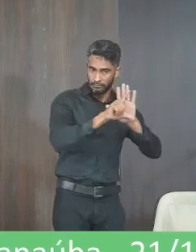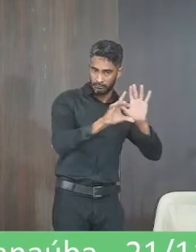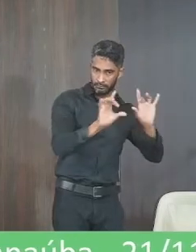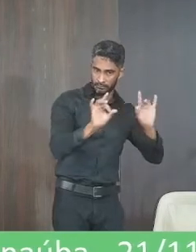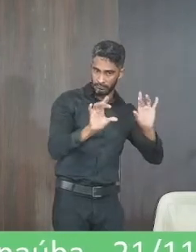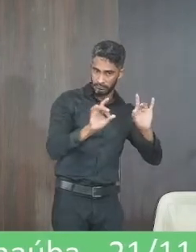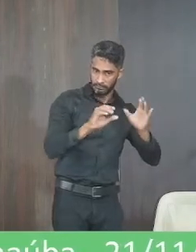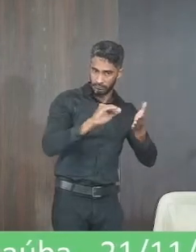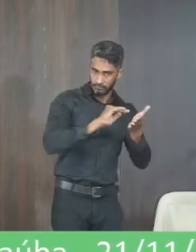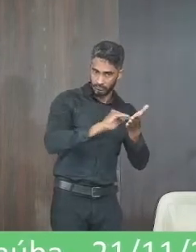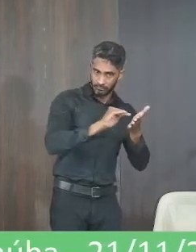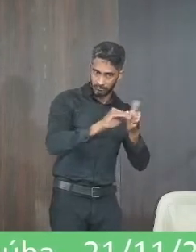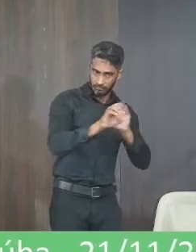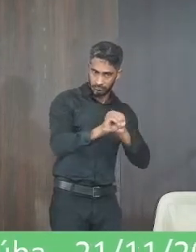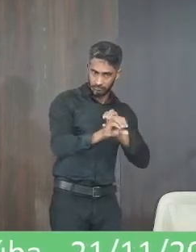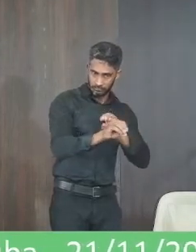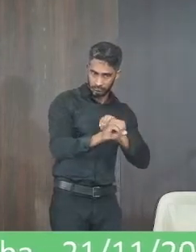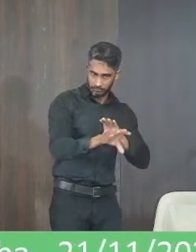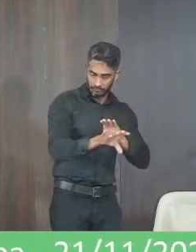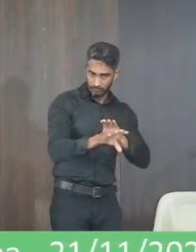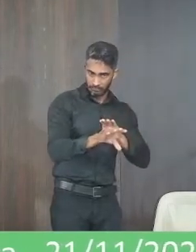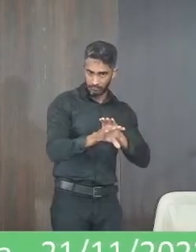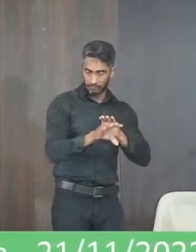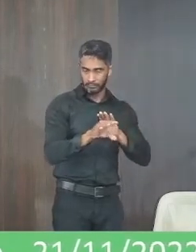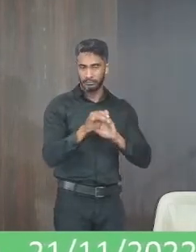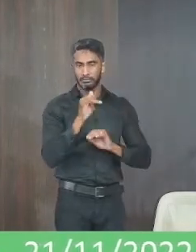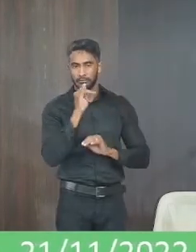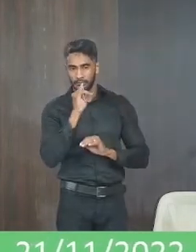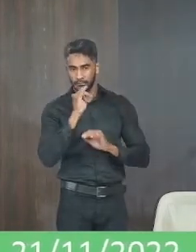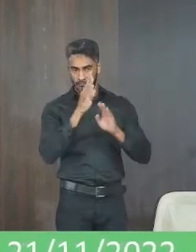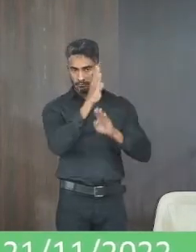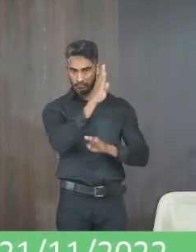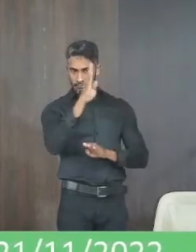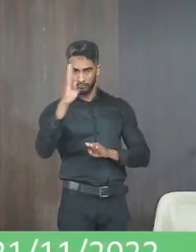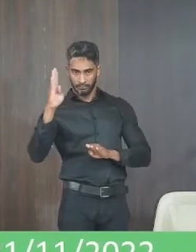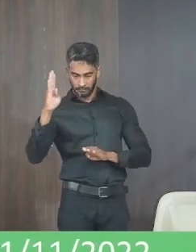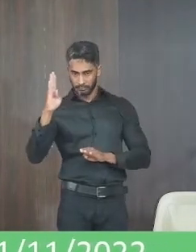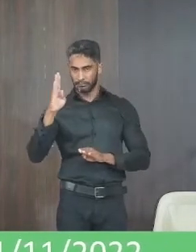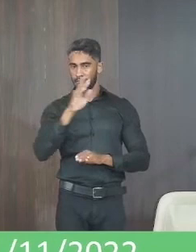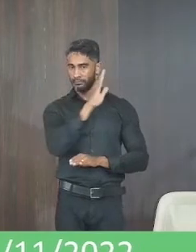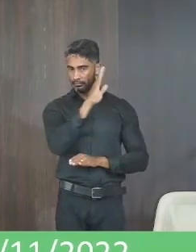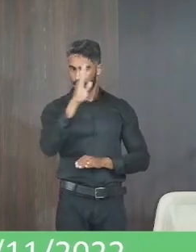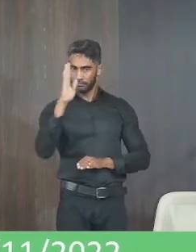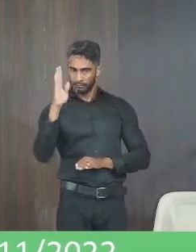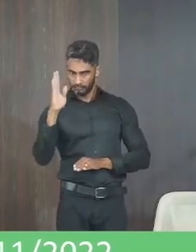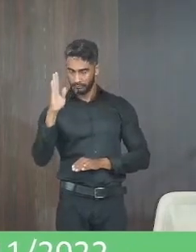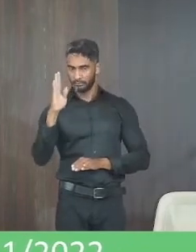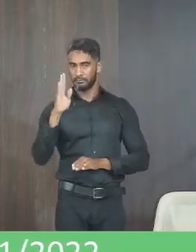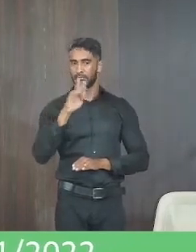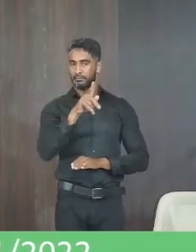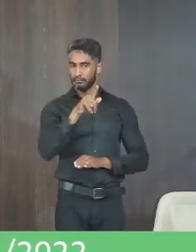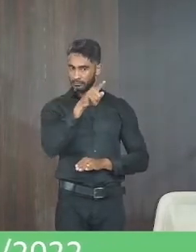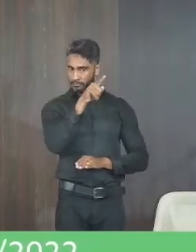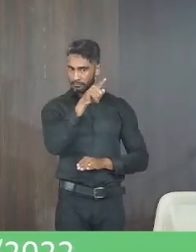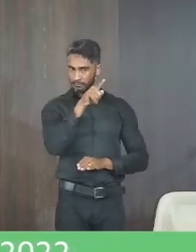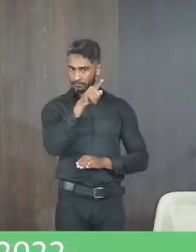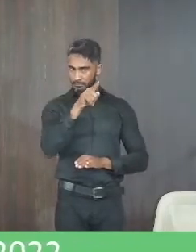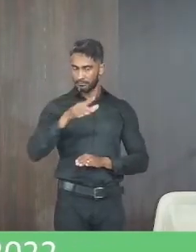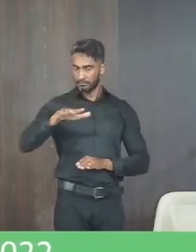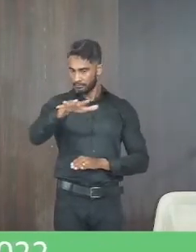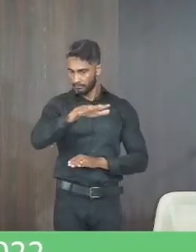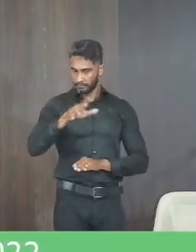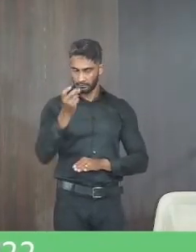específica da educação vou te dar um exemplo a biblioteca pública a biblioteca pública ela não faz parte do